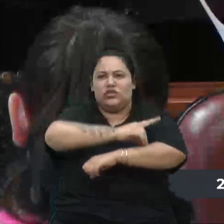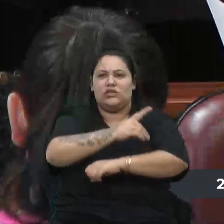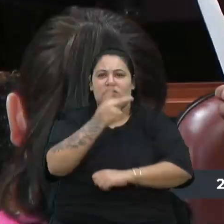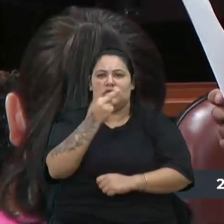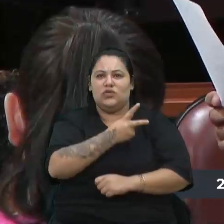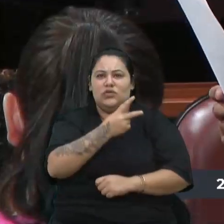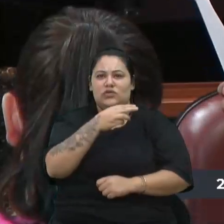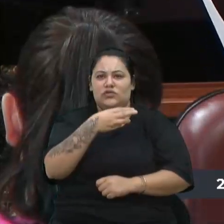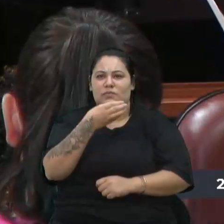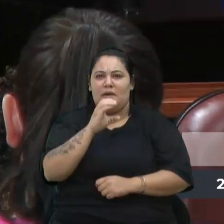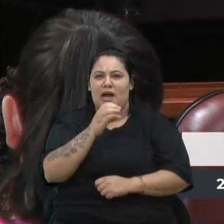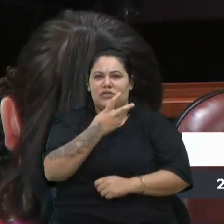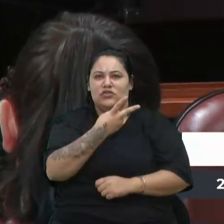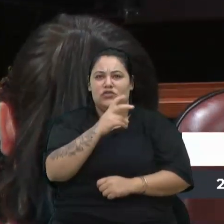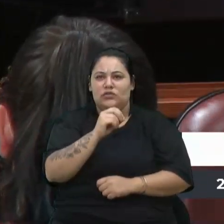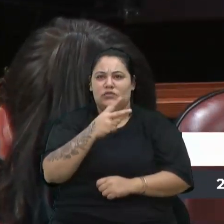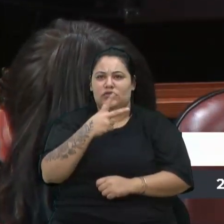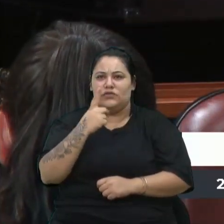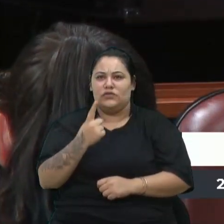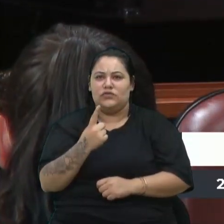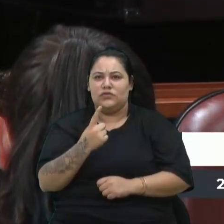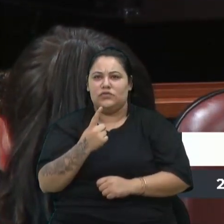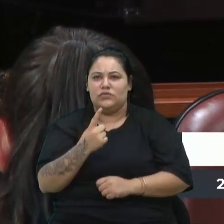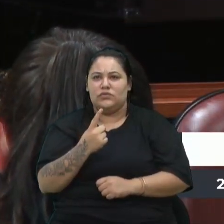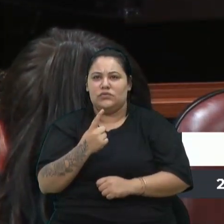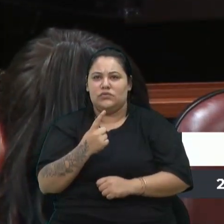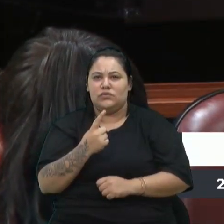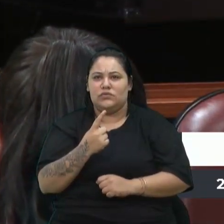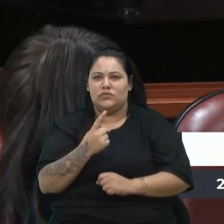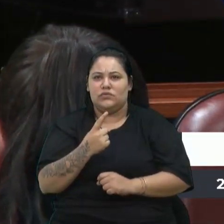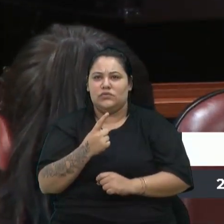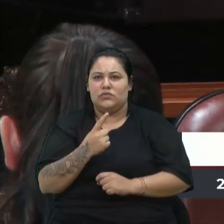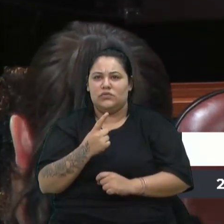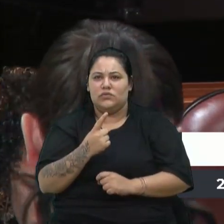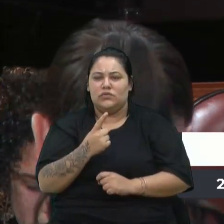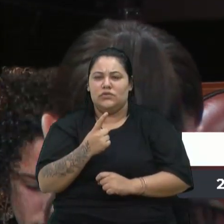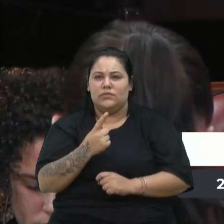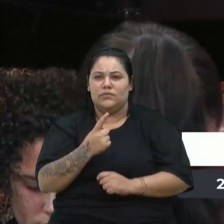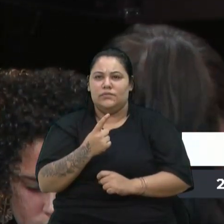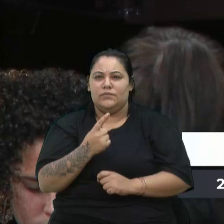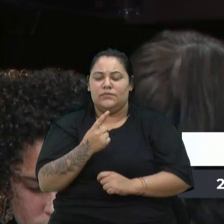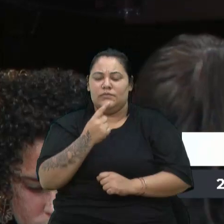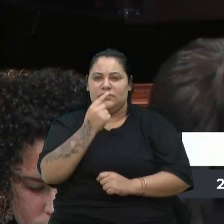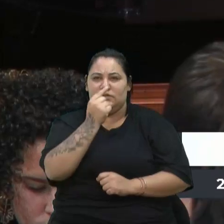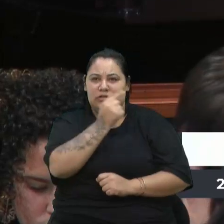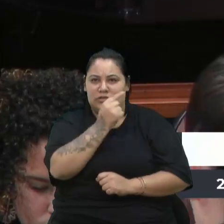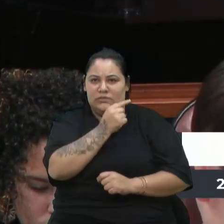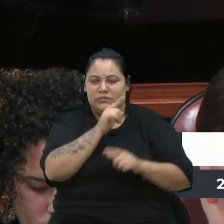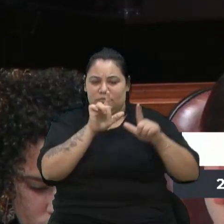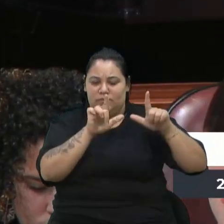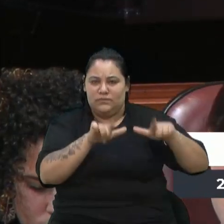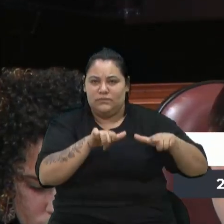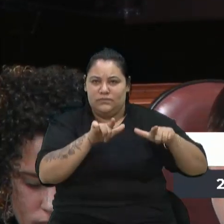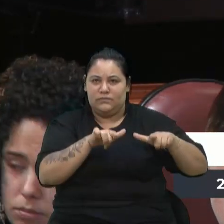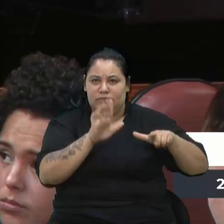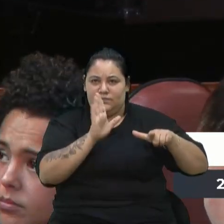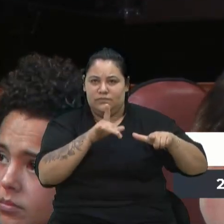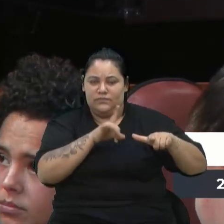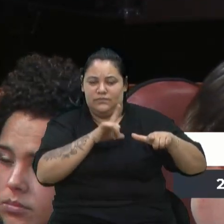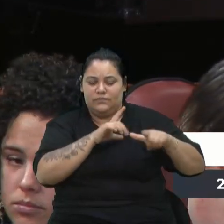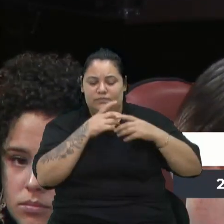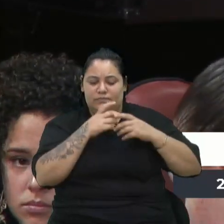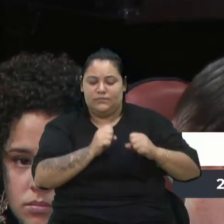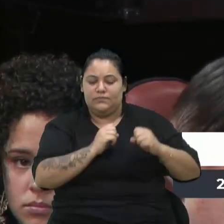de março de 2021. 2 de março de 2021. Nesse local já estiveram o secretário de obras,